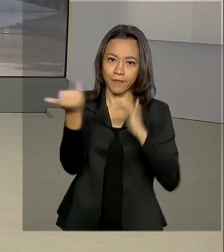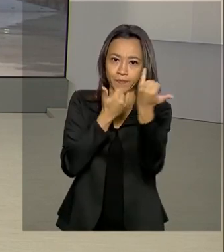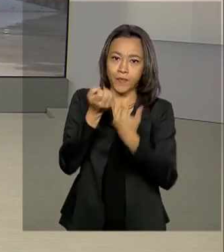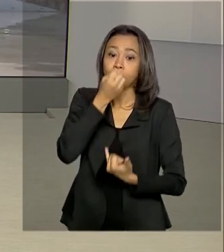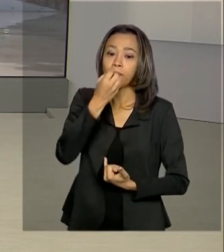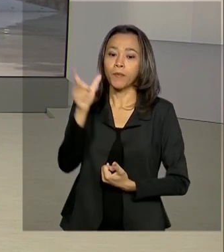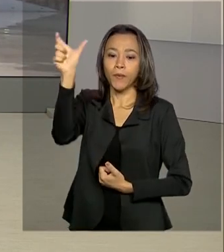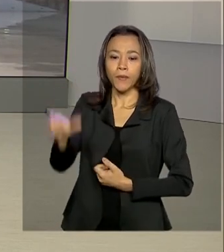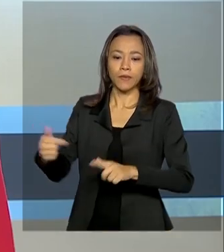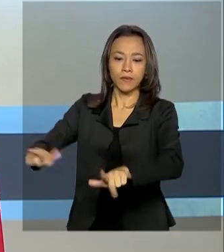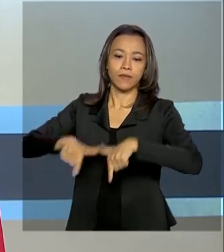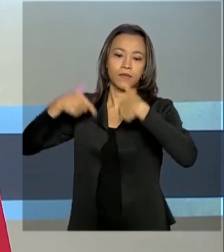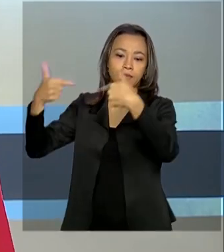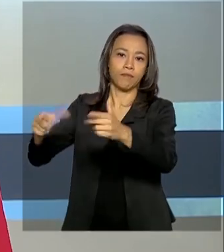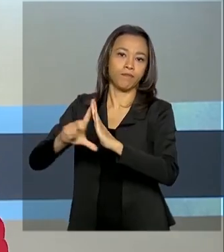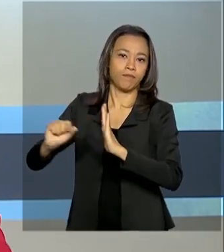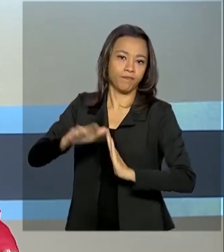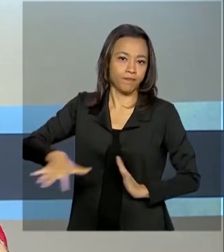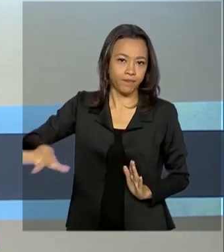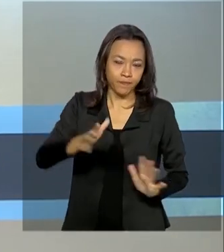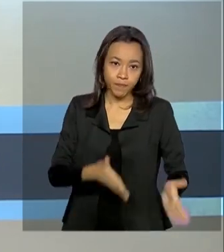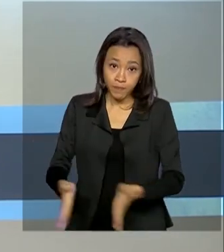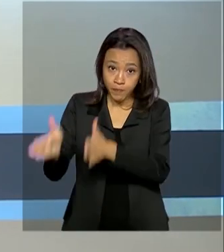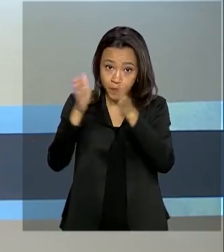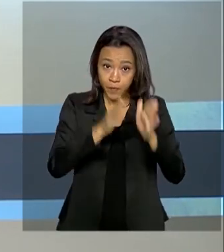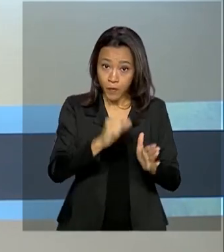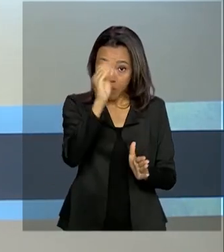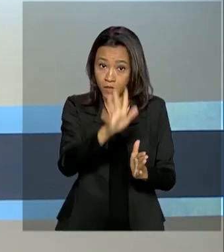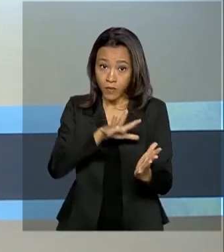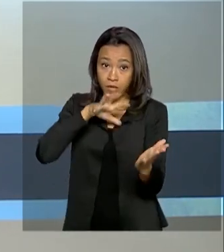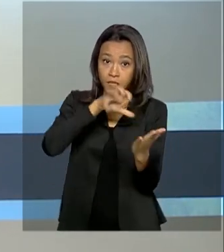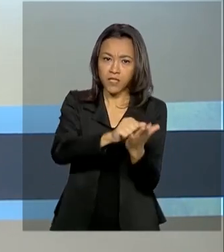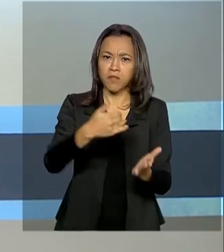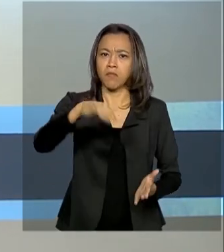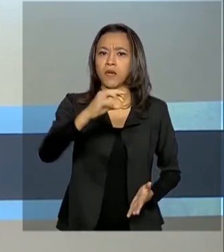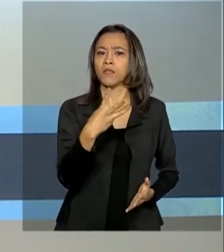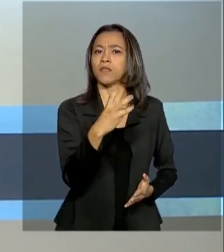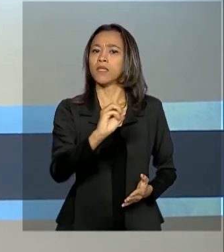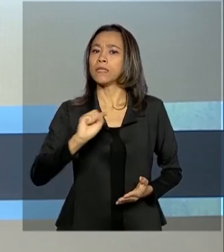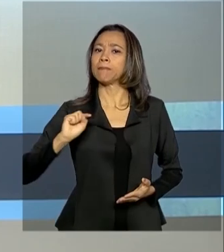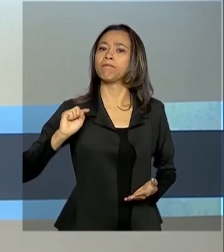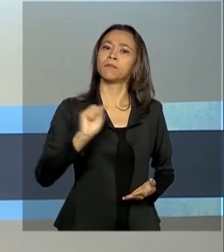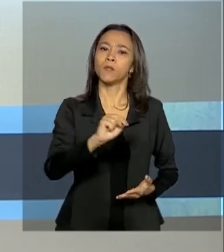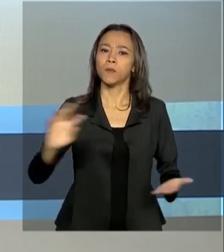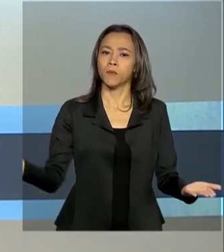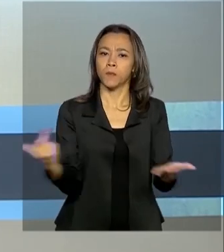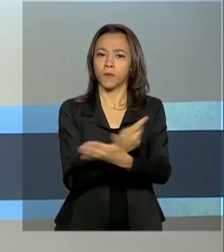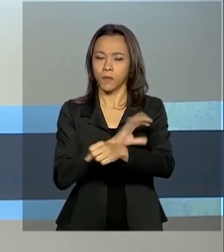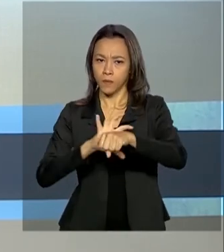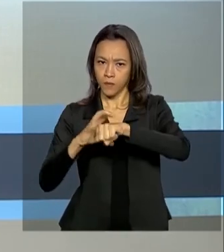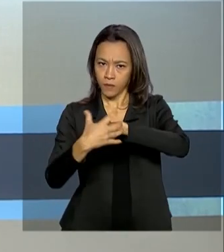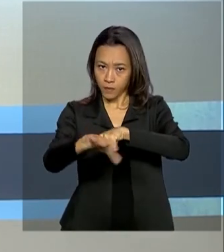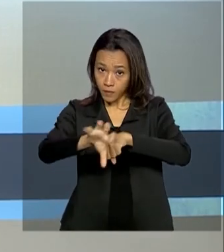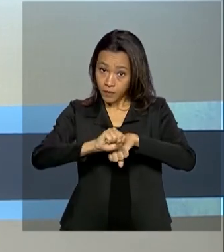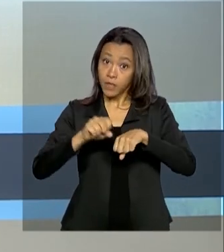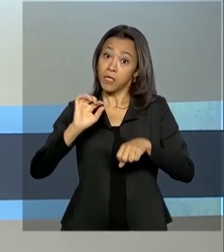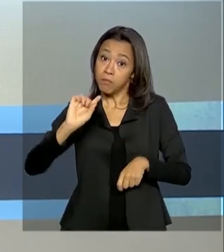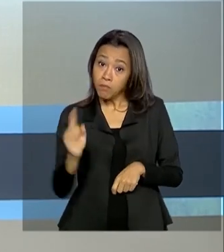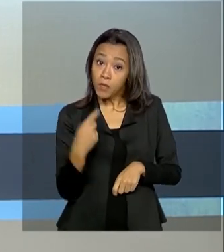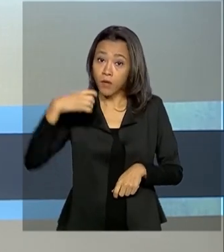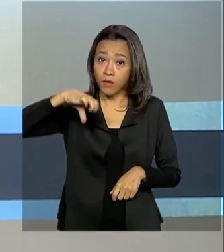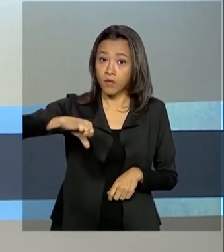Bom trabalho para você aí no Palácio. E o Brasil registra mais de 30 mil casos do novo coronavírus e 1.924